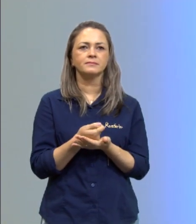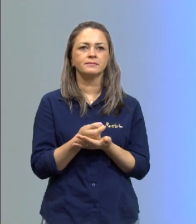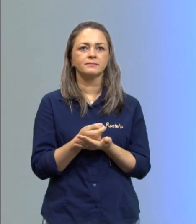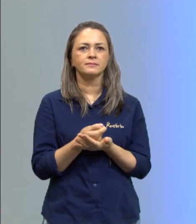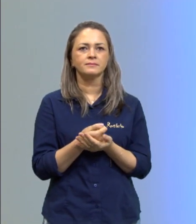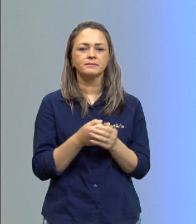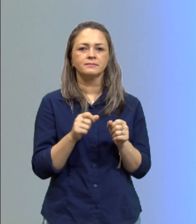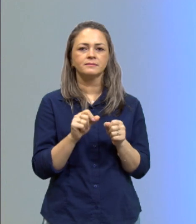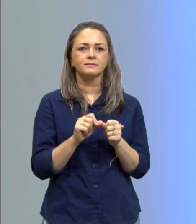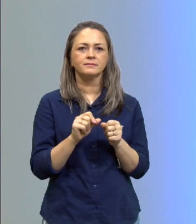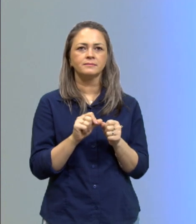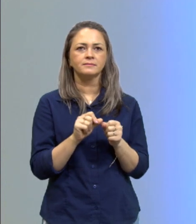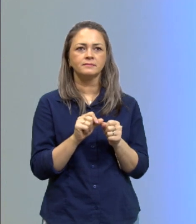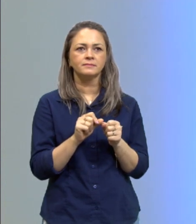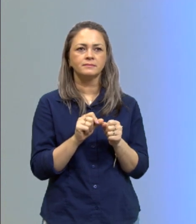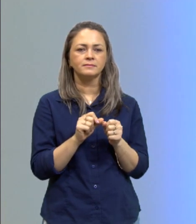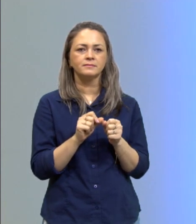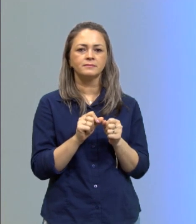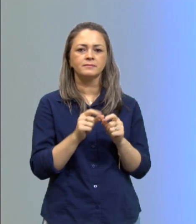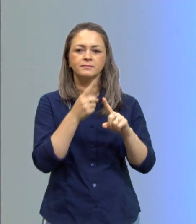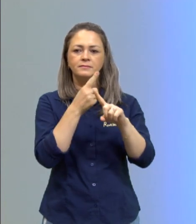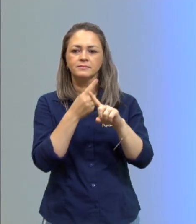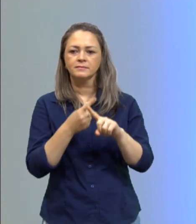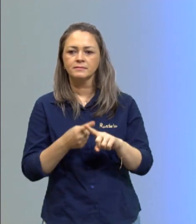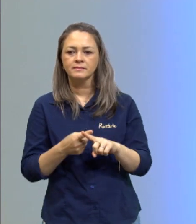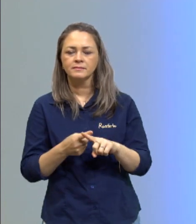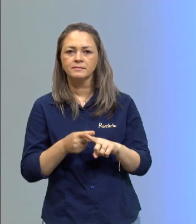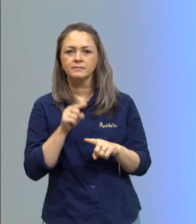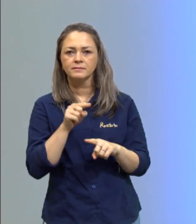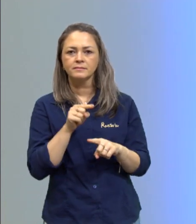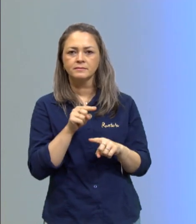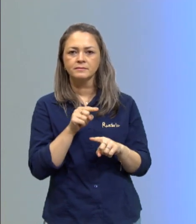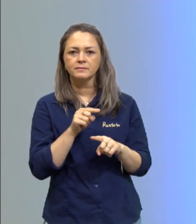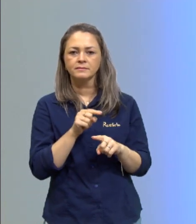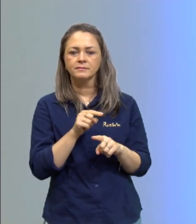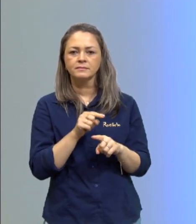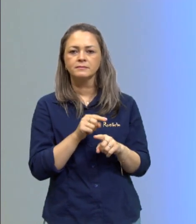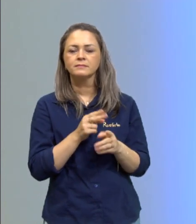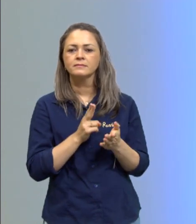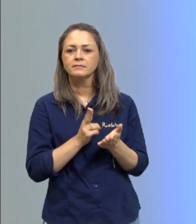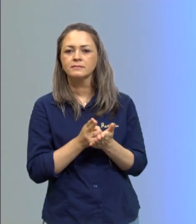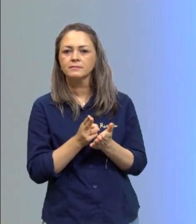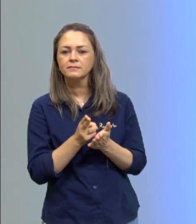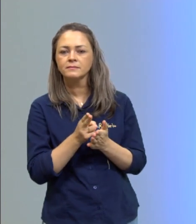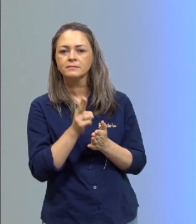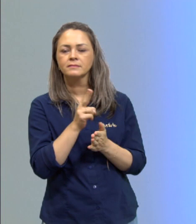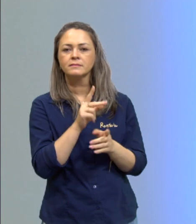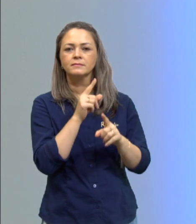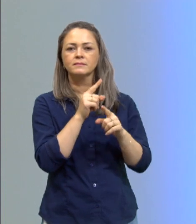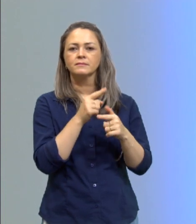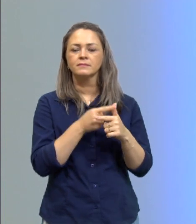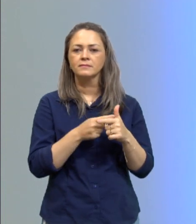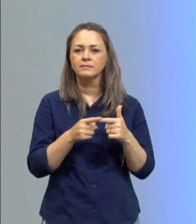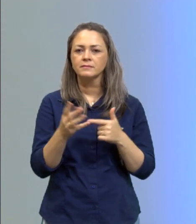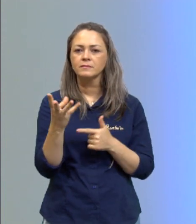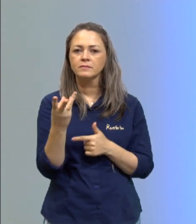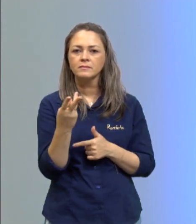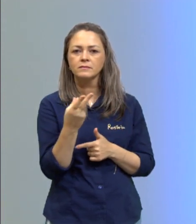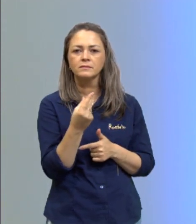fazer o produto desta frequência aí e dividir pela quantidade